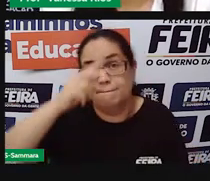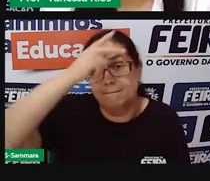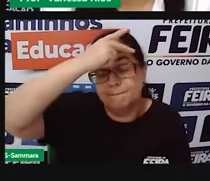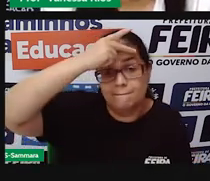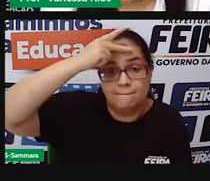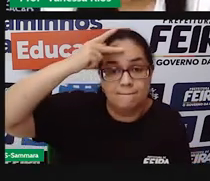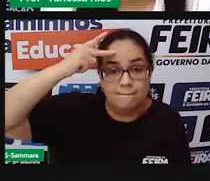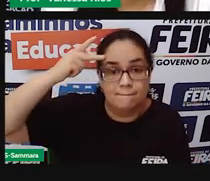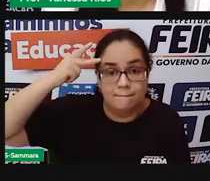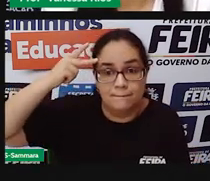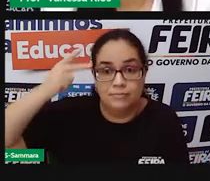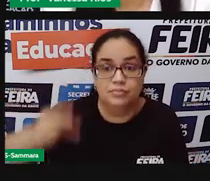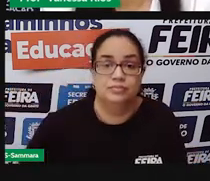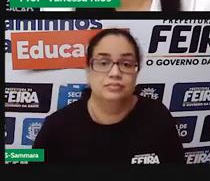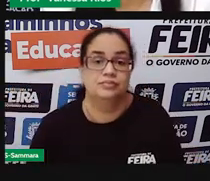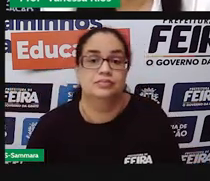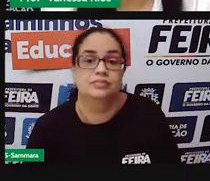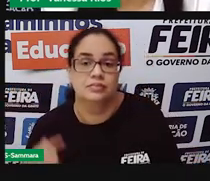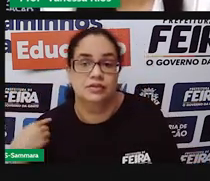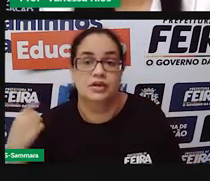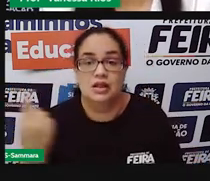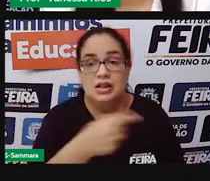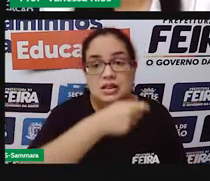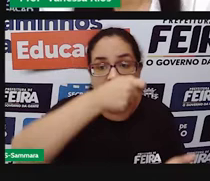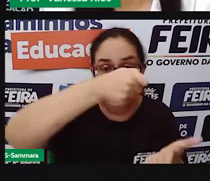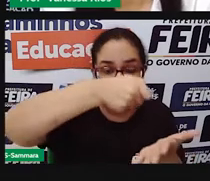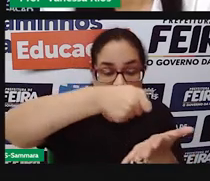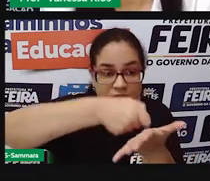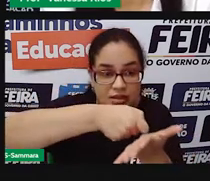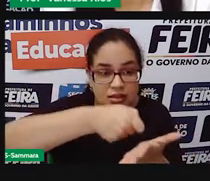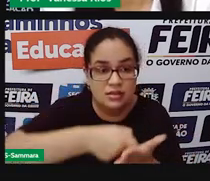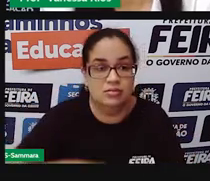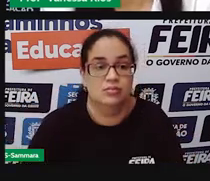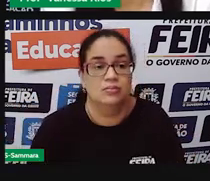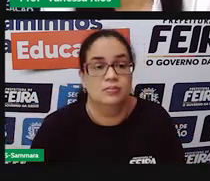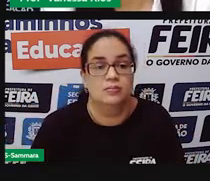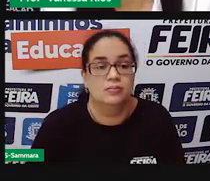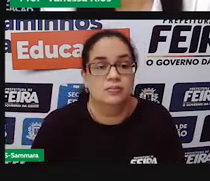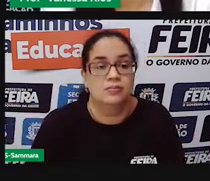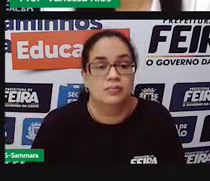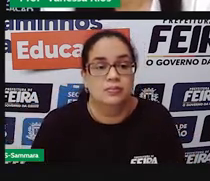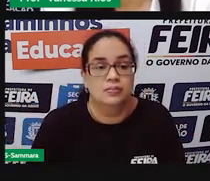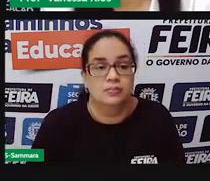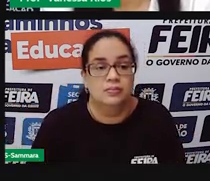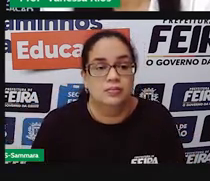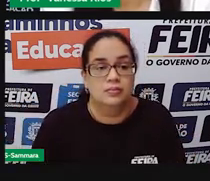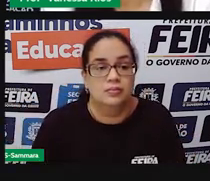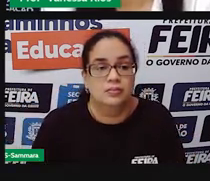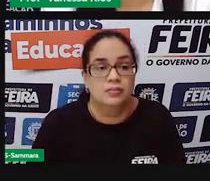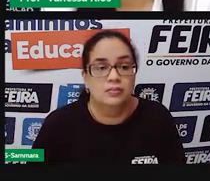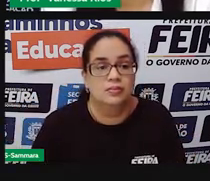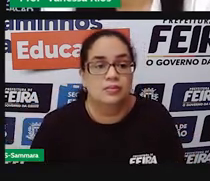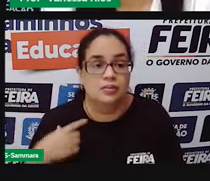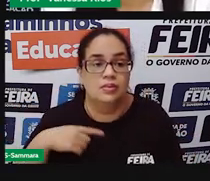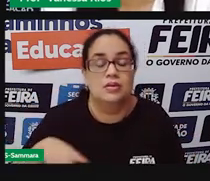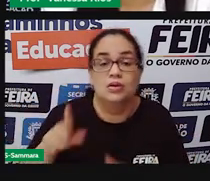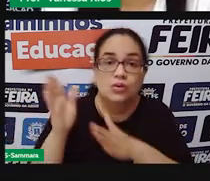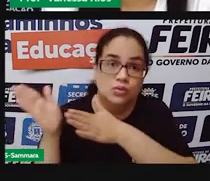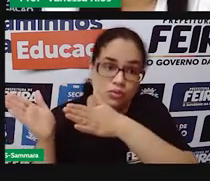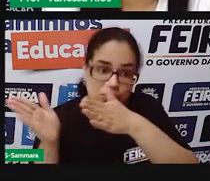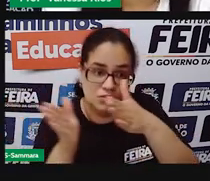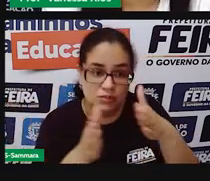do pleito eleitoral, a votação, estamos o atribuindo um mandato que será exercido por um tempo